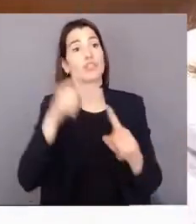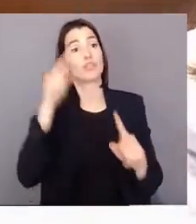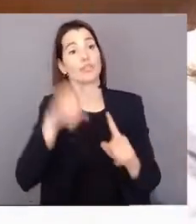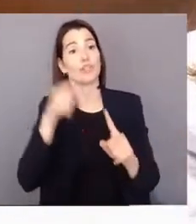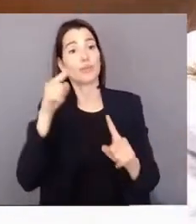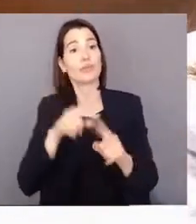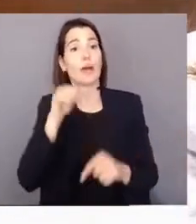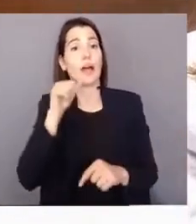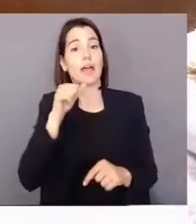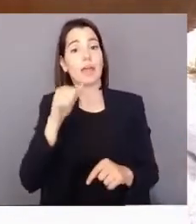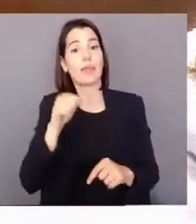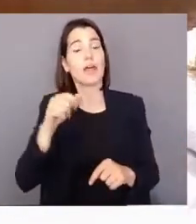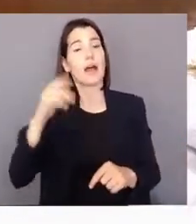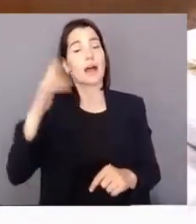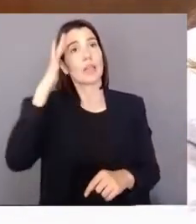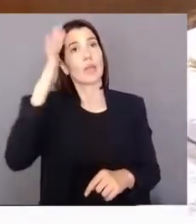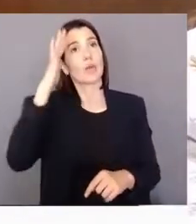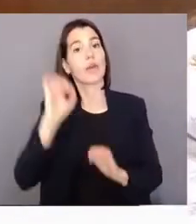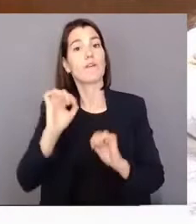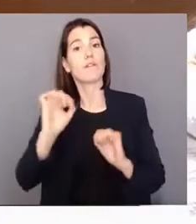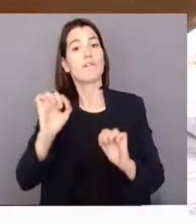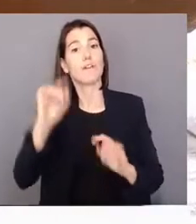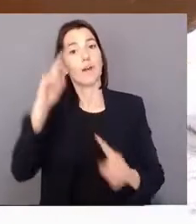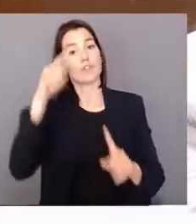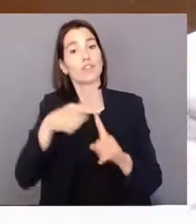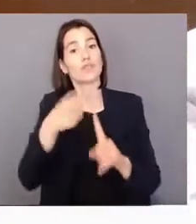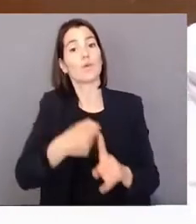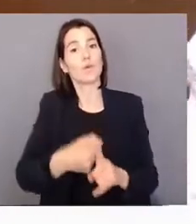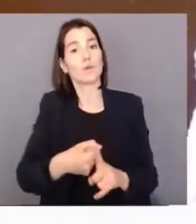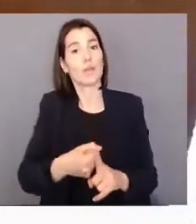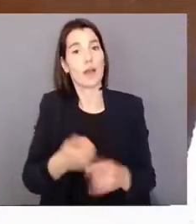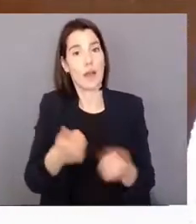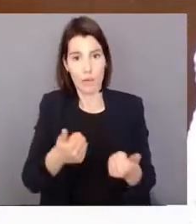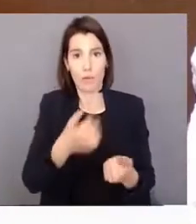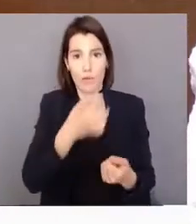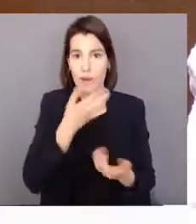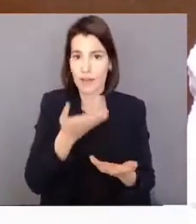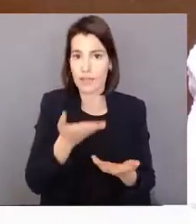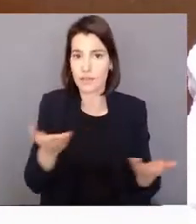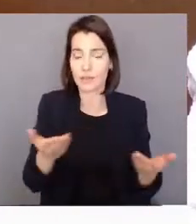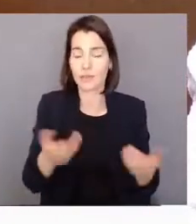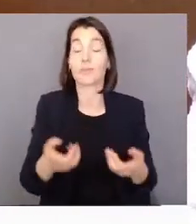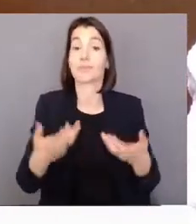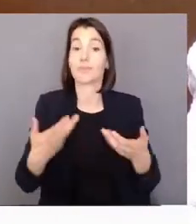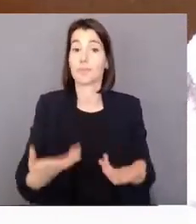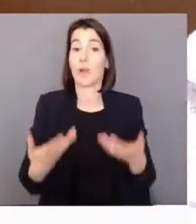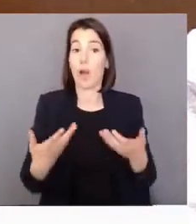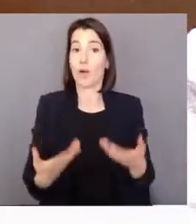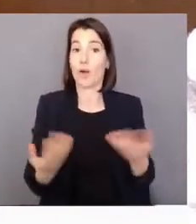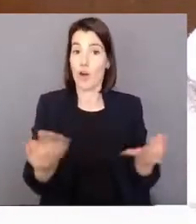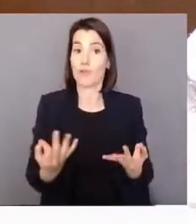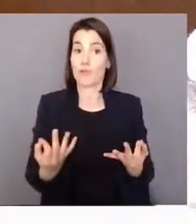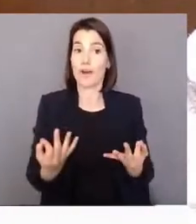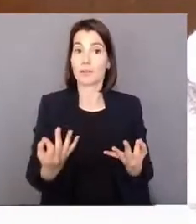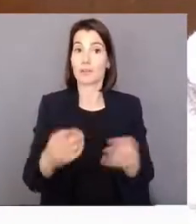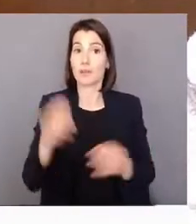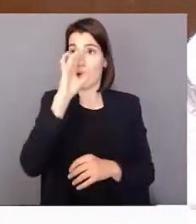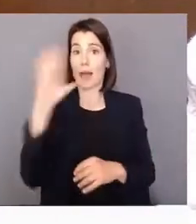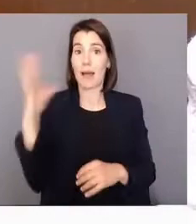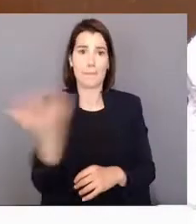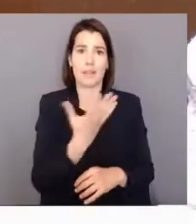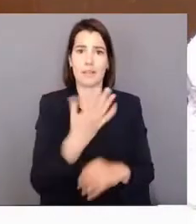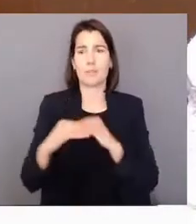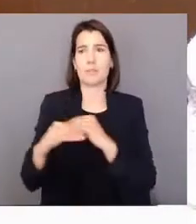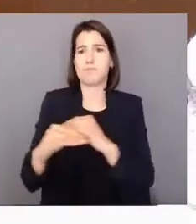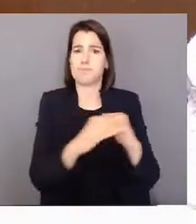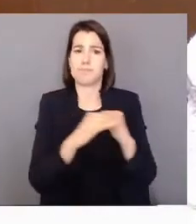ideológica. E é bom nós falarmos nisso, não é? Ora bem, hoje em dia, de facto, o ambiente é transversal. Quer dizer,